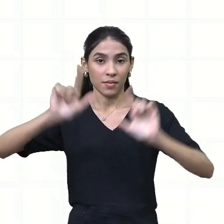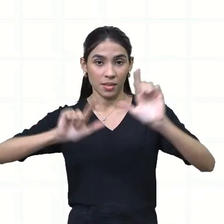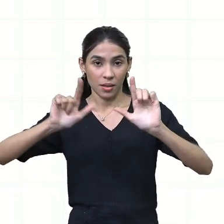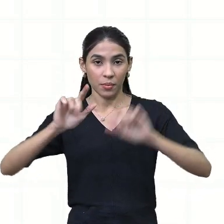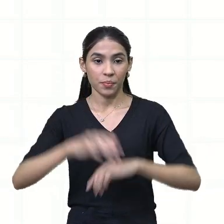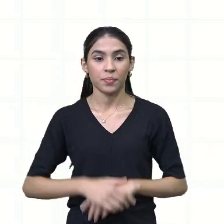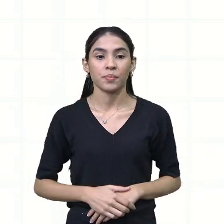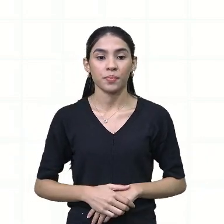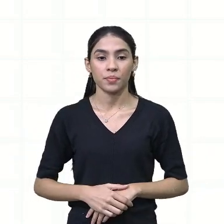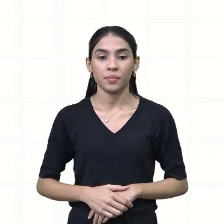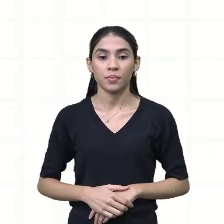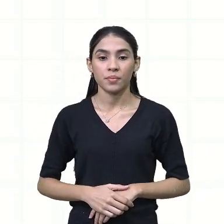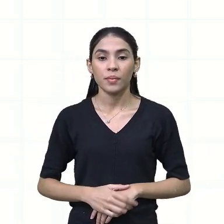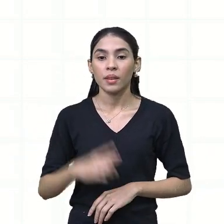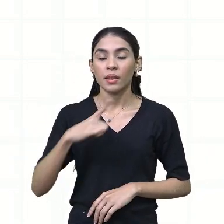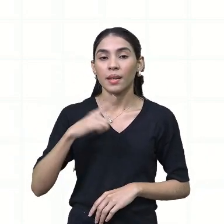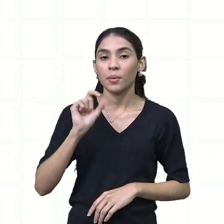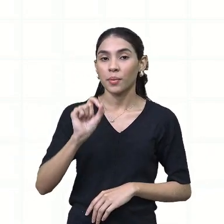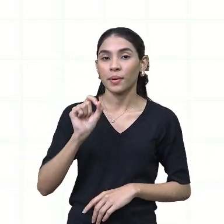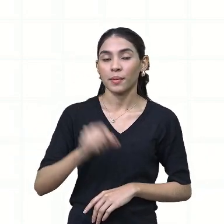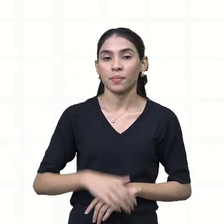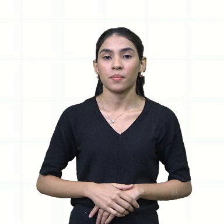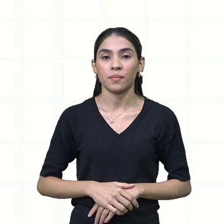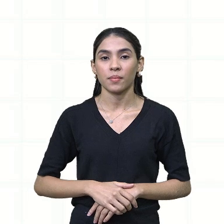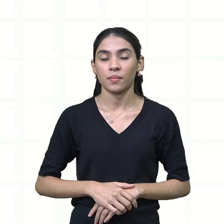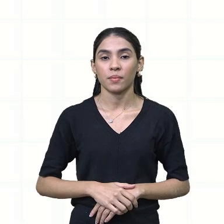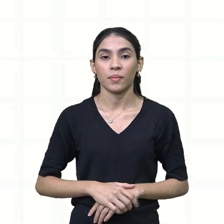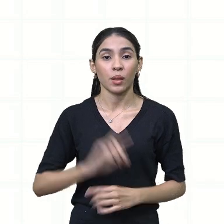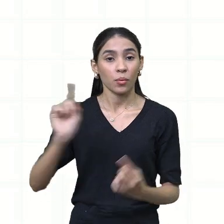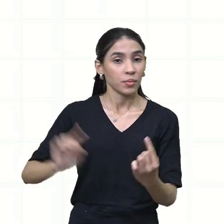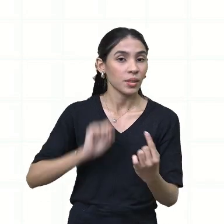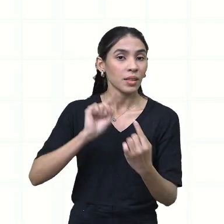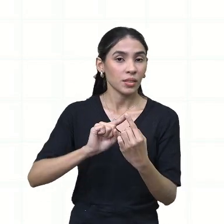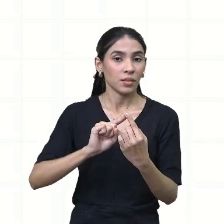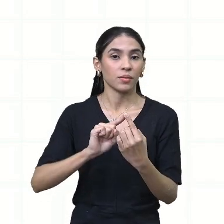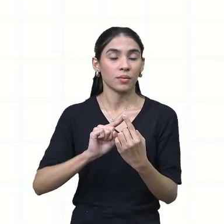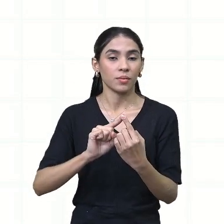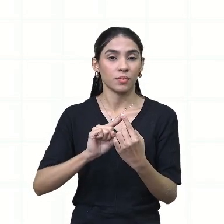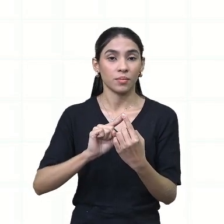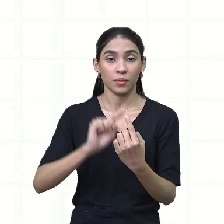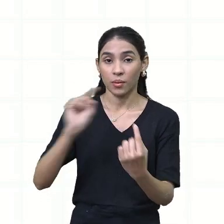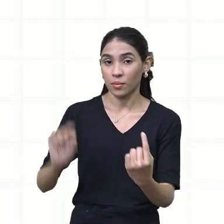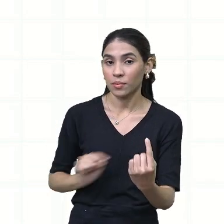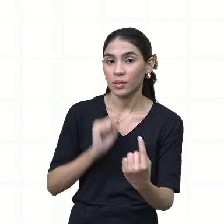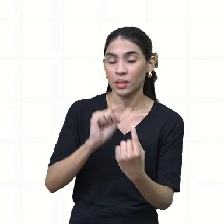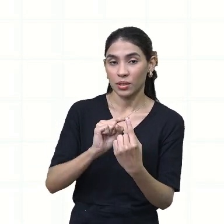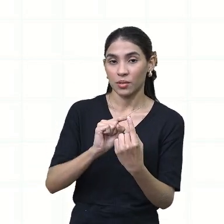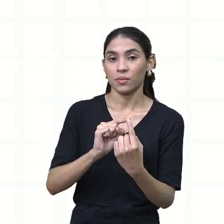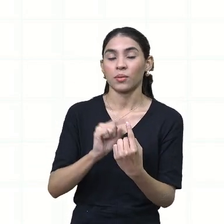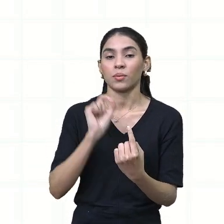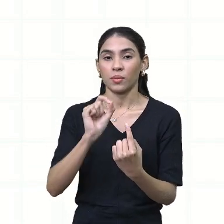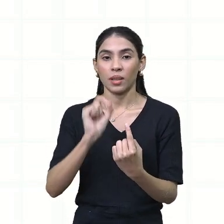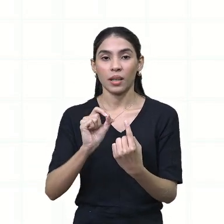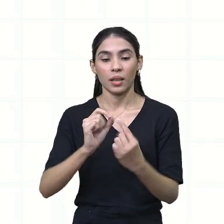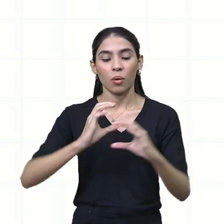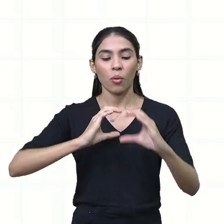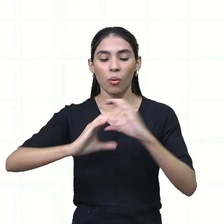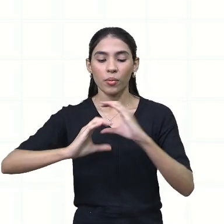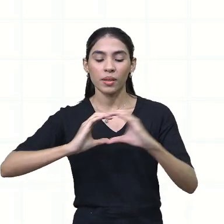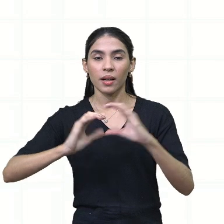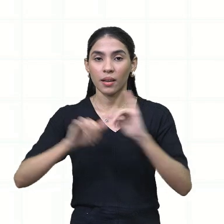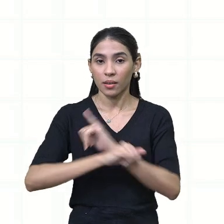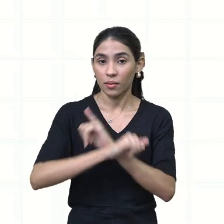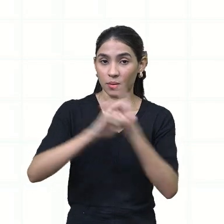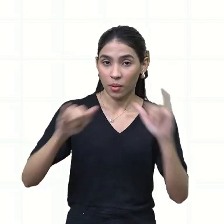Os quais possuem, né? Uma função, ou seja, o intuito de comunicar